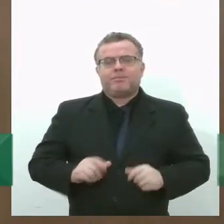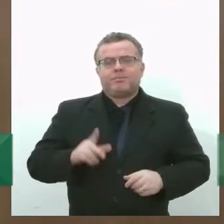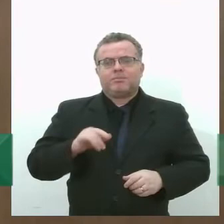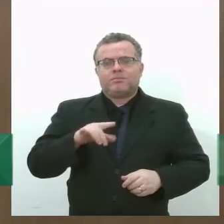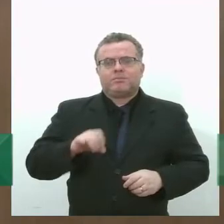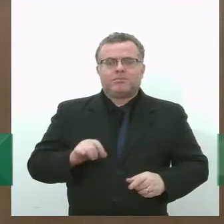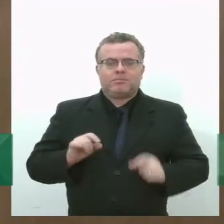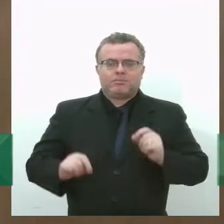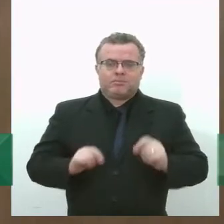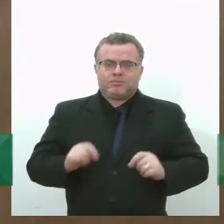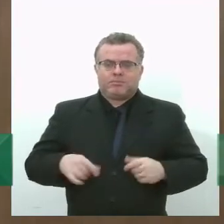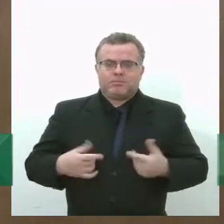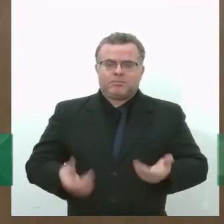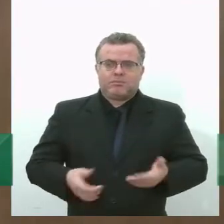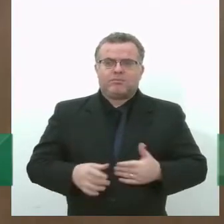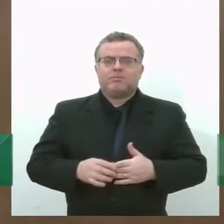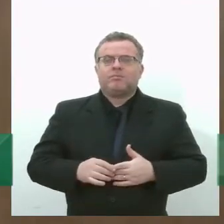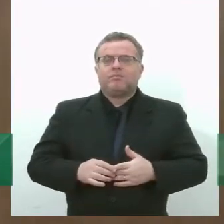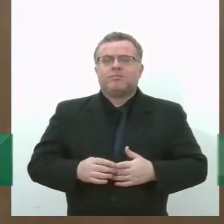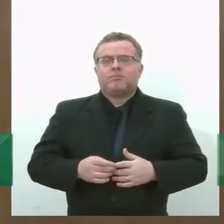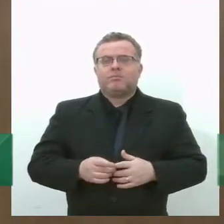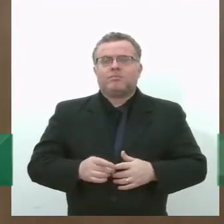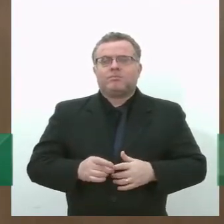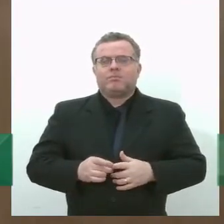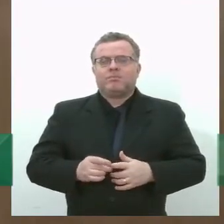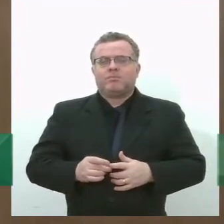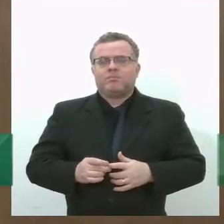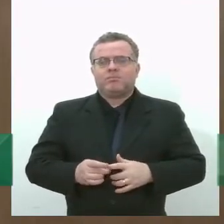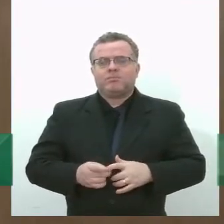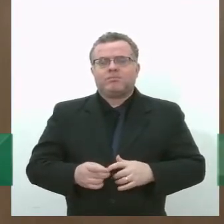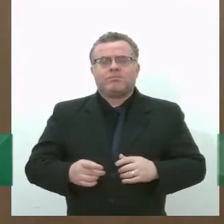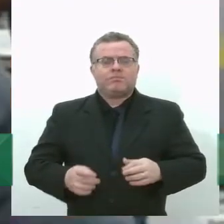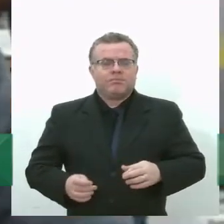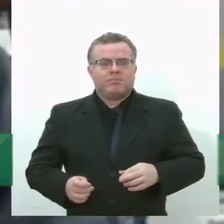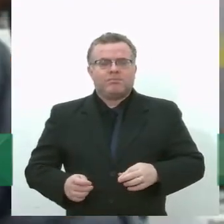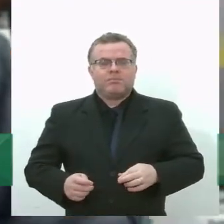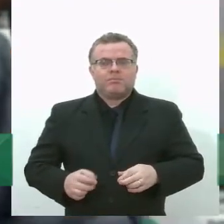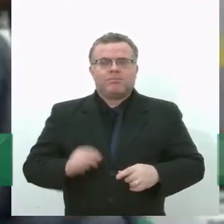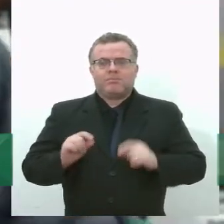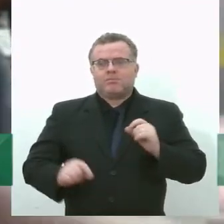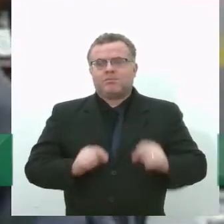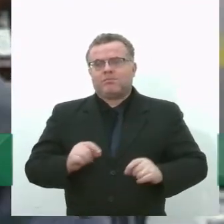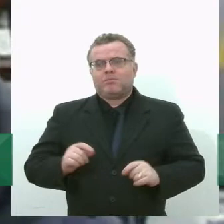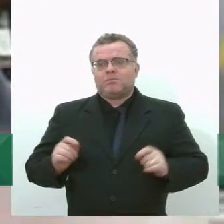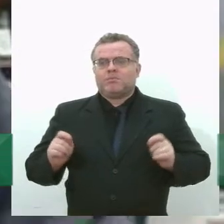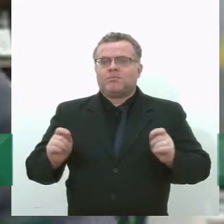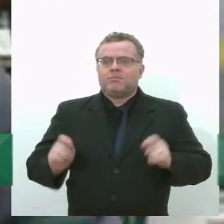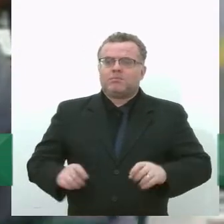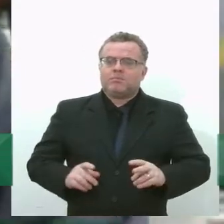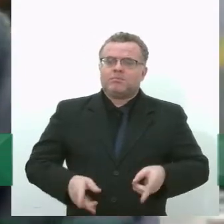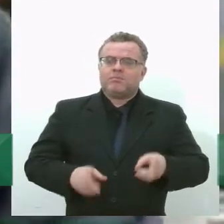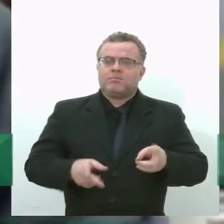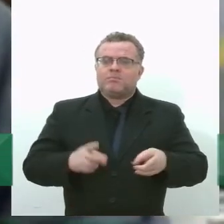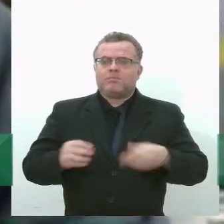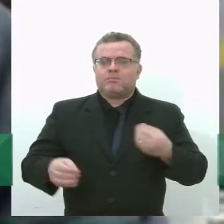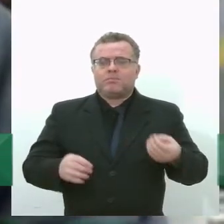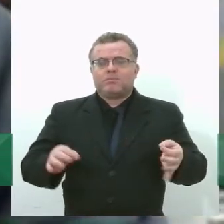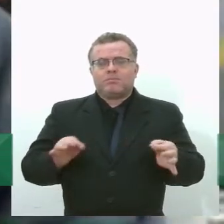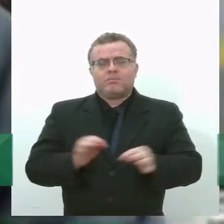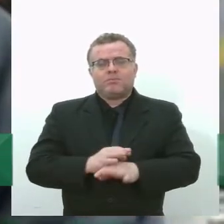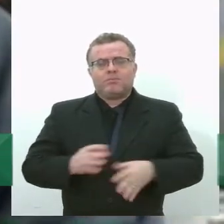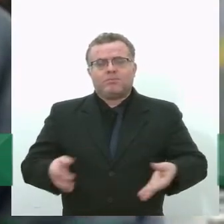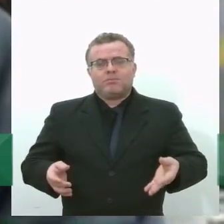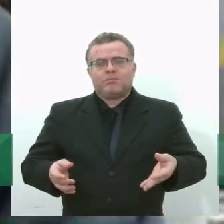É um elo importante dessa cadeia produtiva, vamos dizer assim, de recolocar